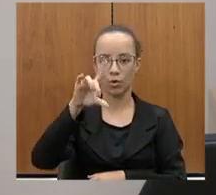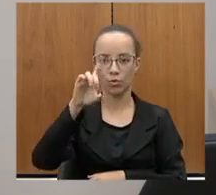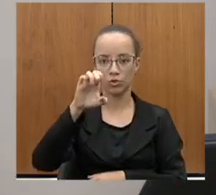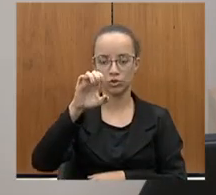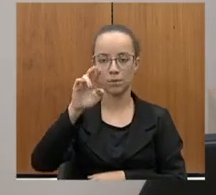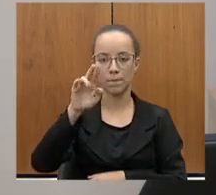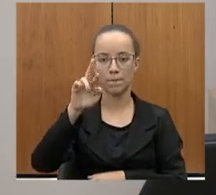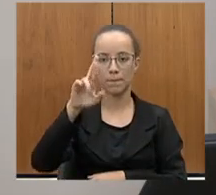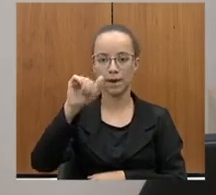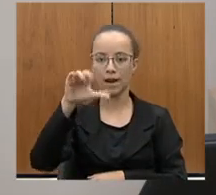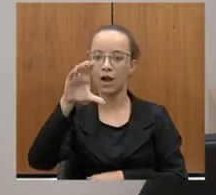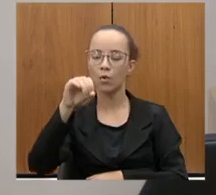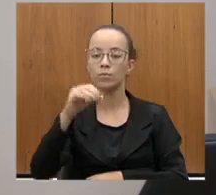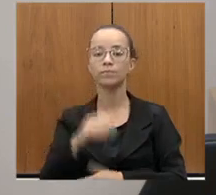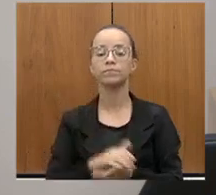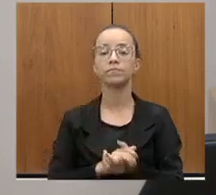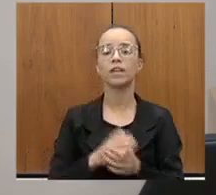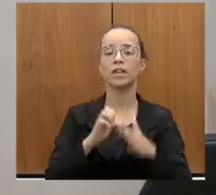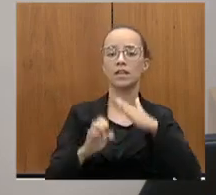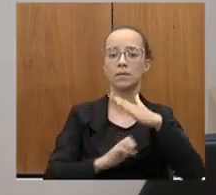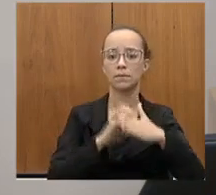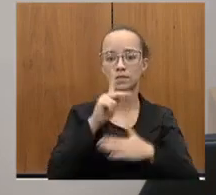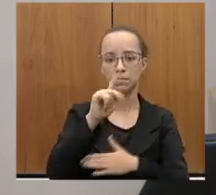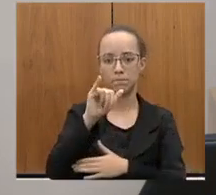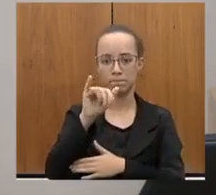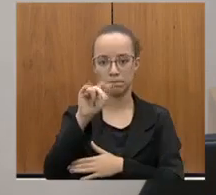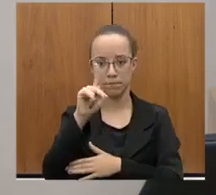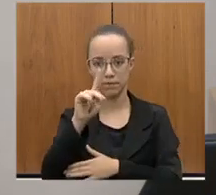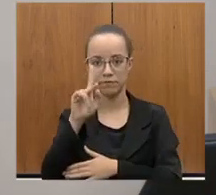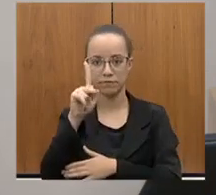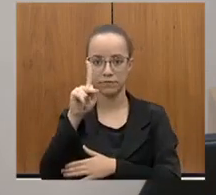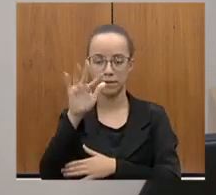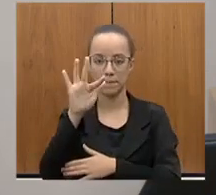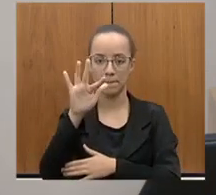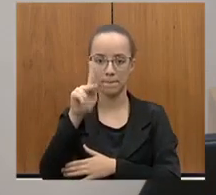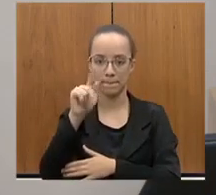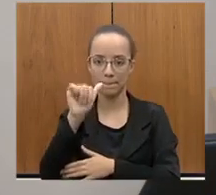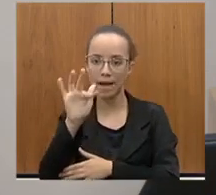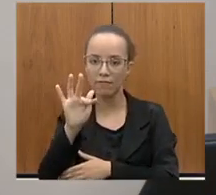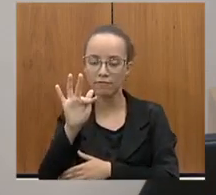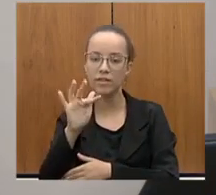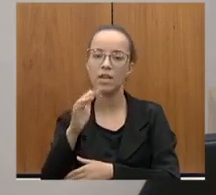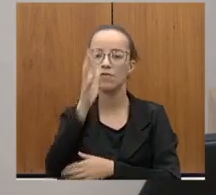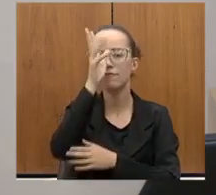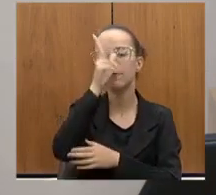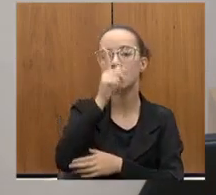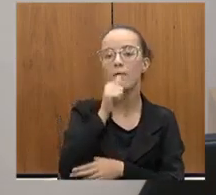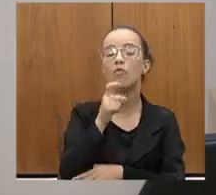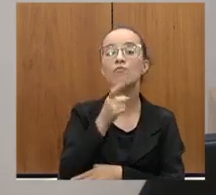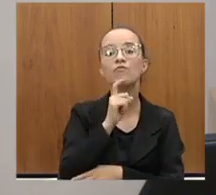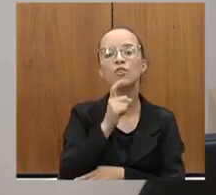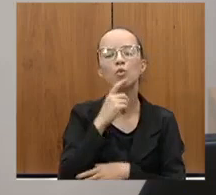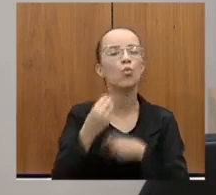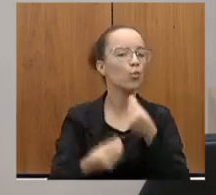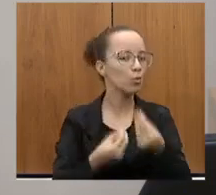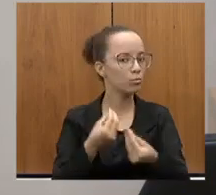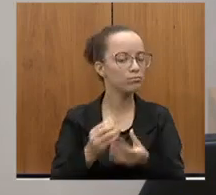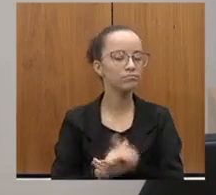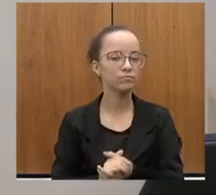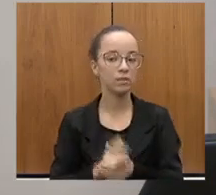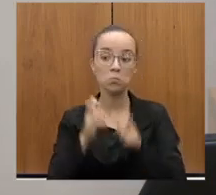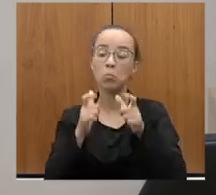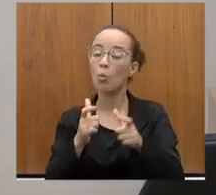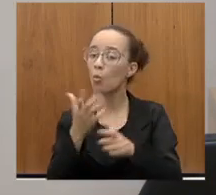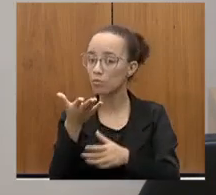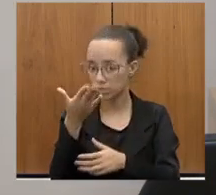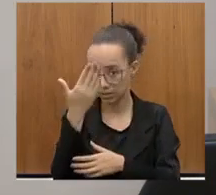exporta aves em contêiner congelado. Sabe por onde, Marco? Sabe por